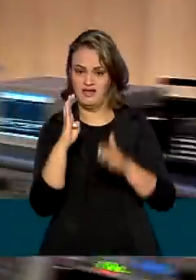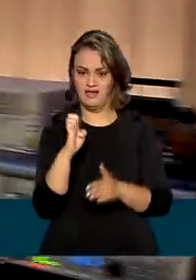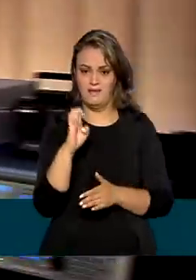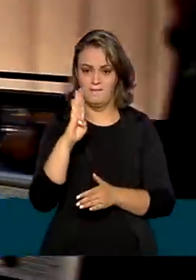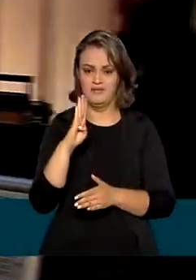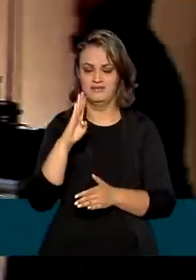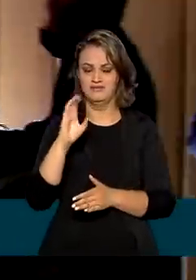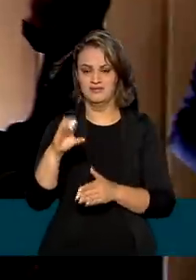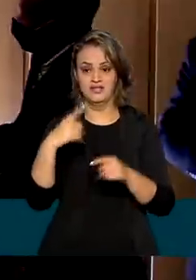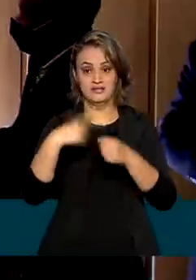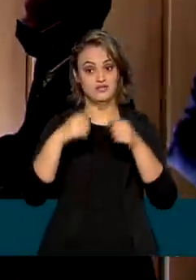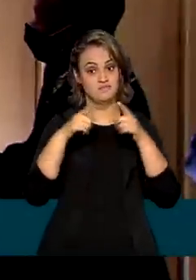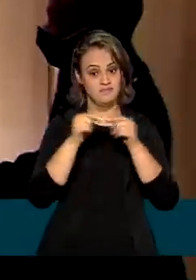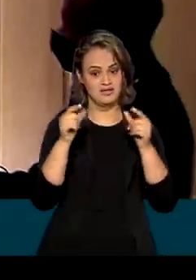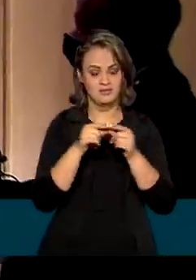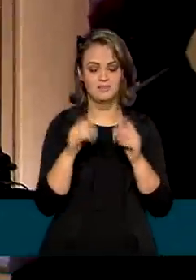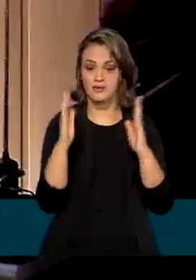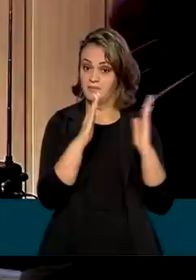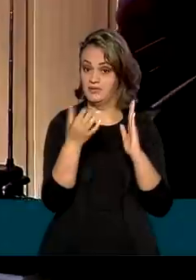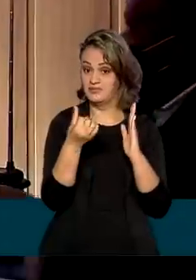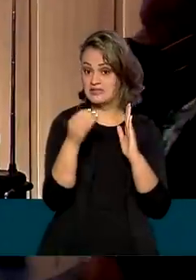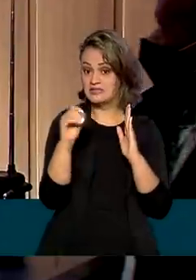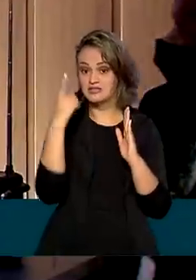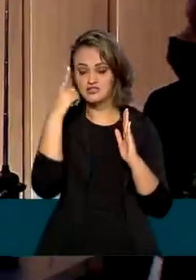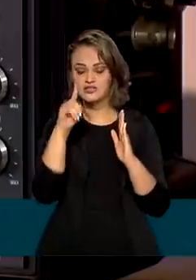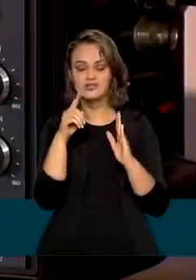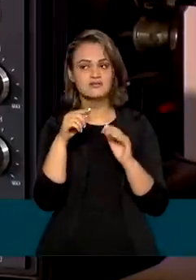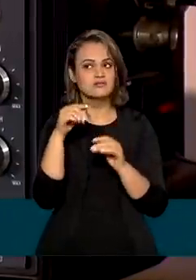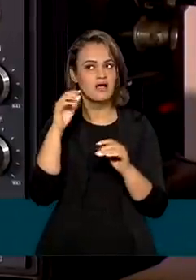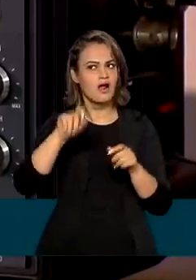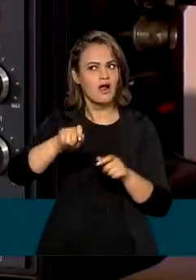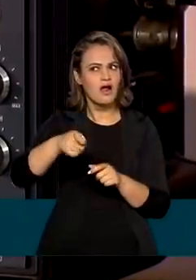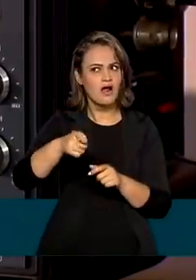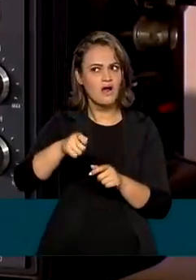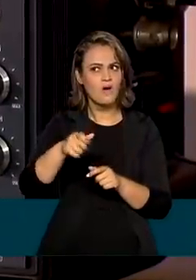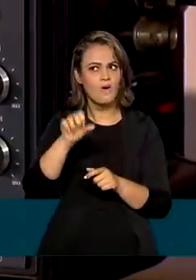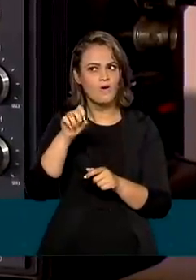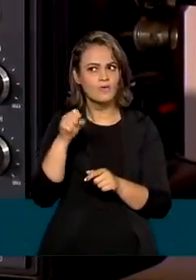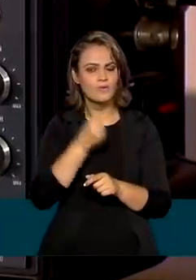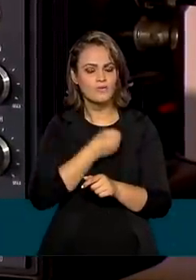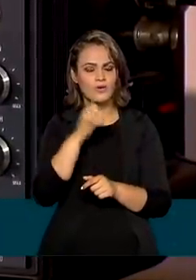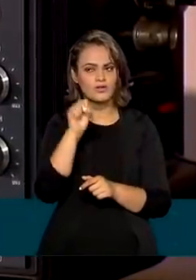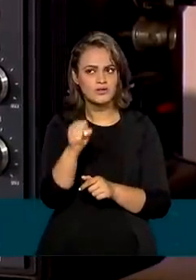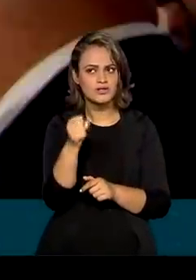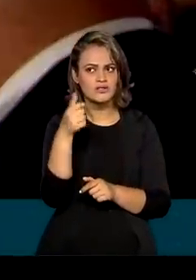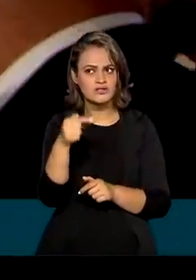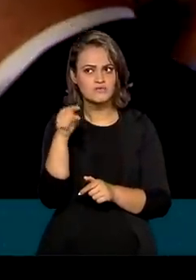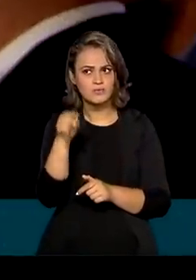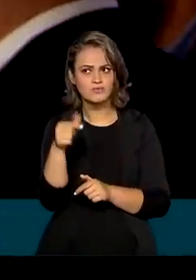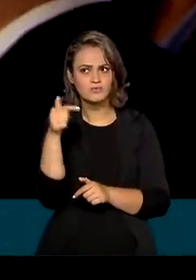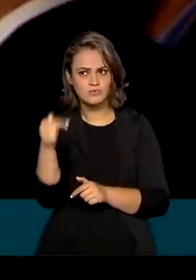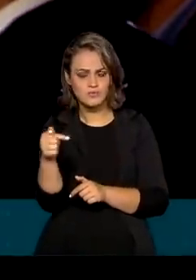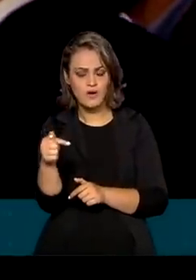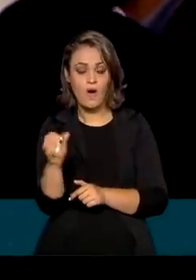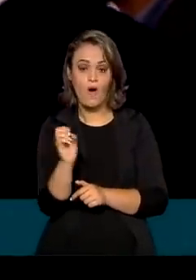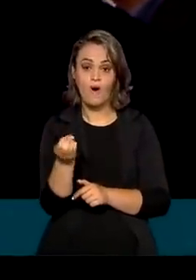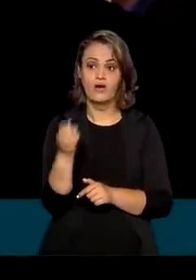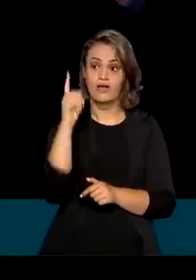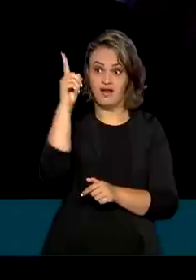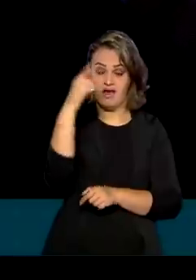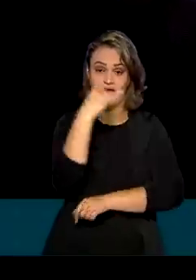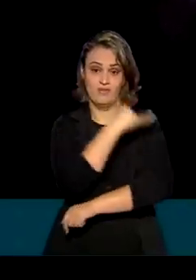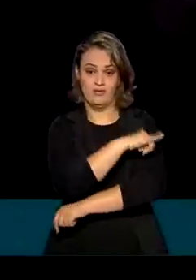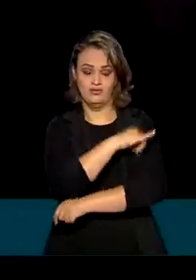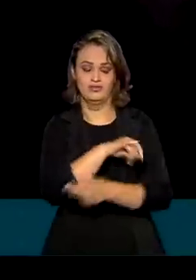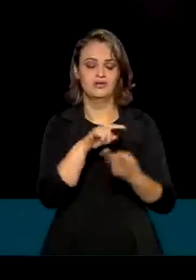em Brasília. Pelos próximos 60 dias, será possível sintonizar a 87.1 FM por aqui e também no Rio de Janeiro,